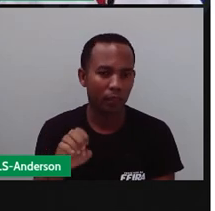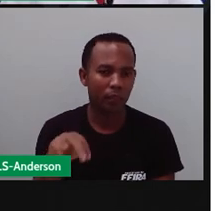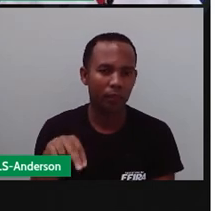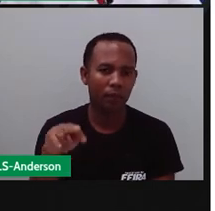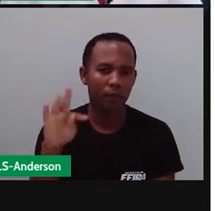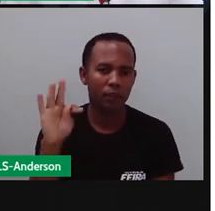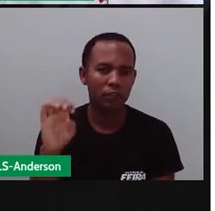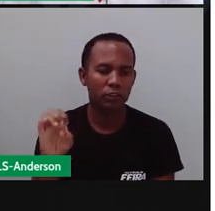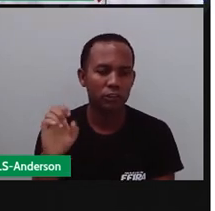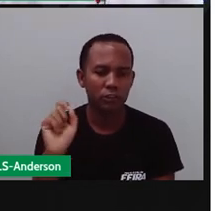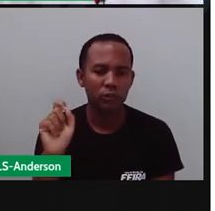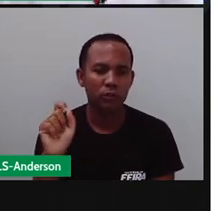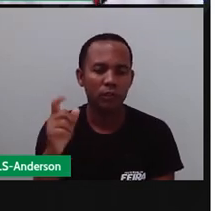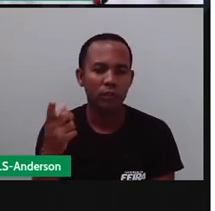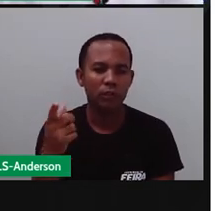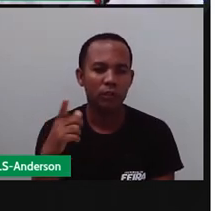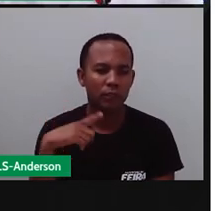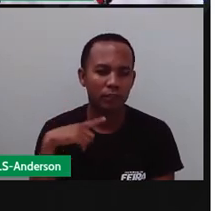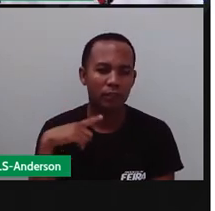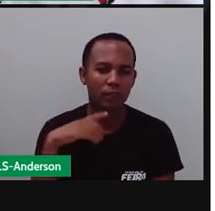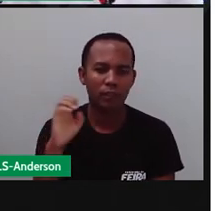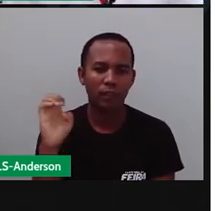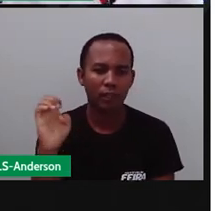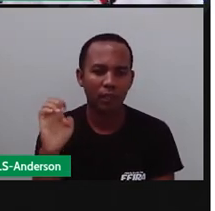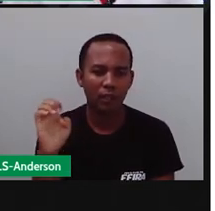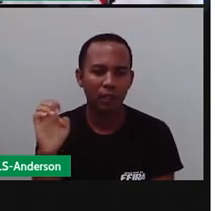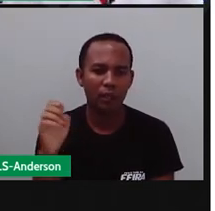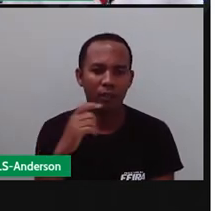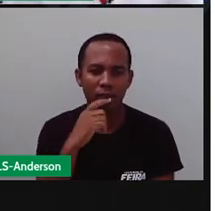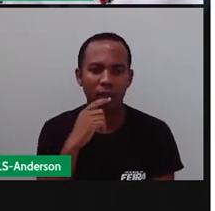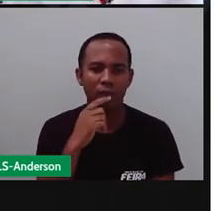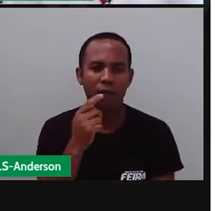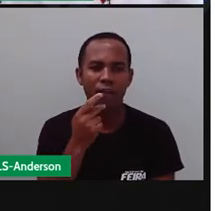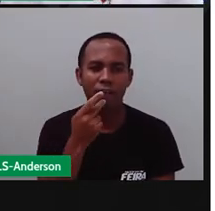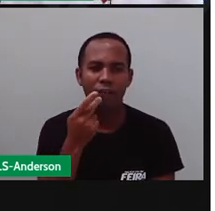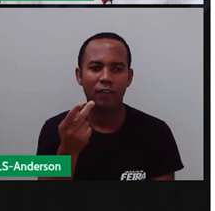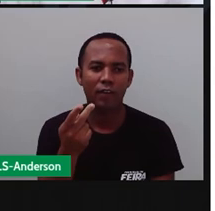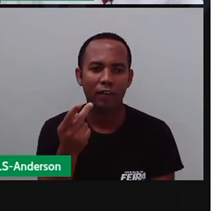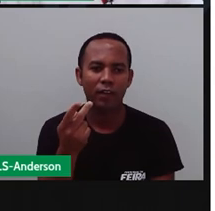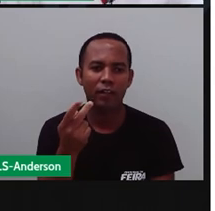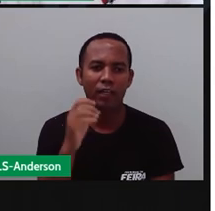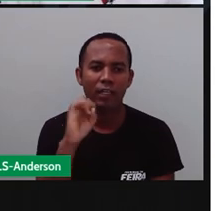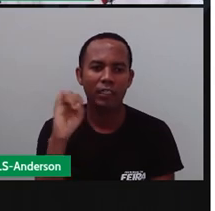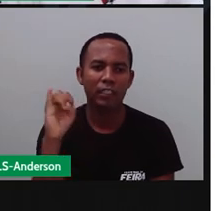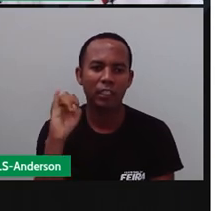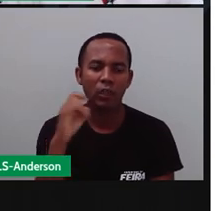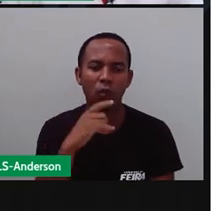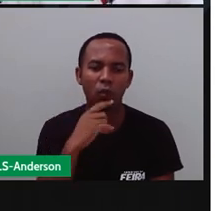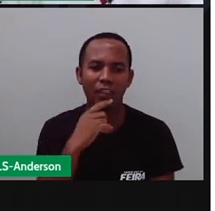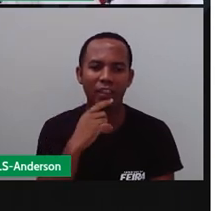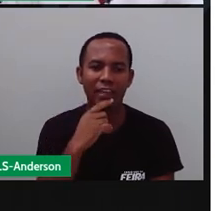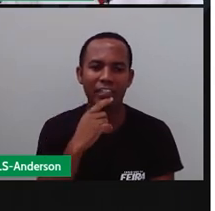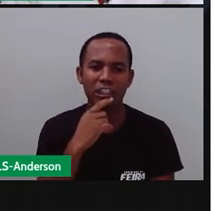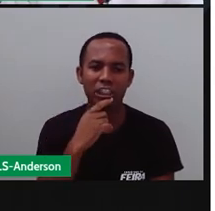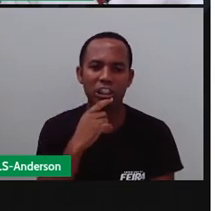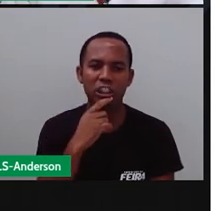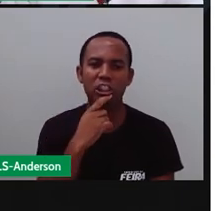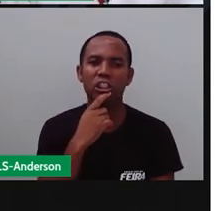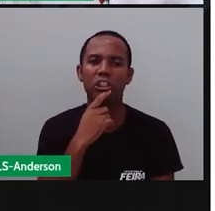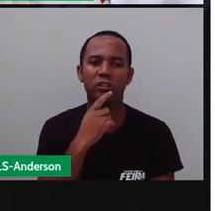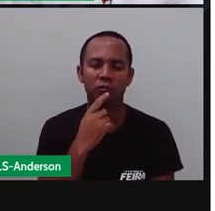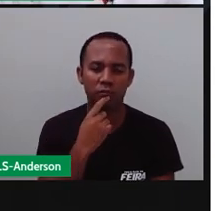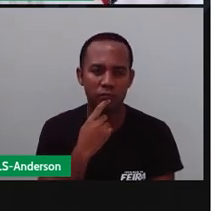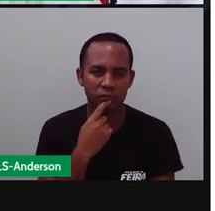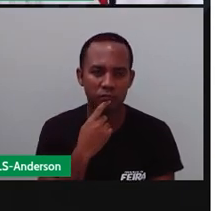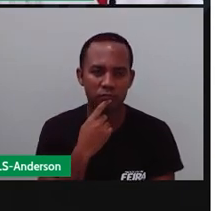Contente. Tem o E, mas eu vou pronunciar o quê? O I. Vou escrever E e vou pronunciar o I porque